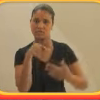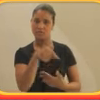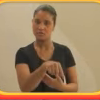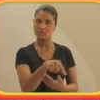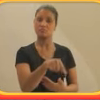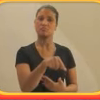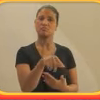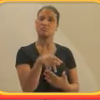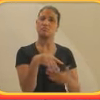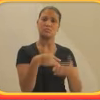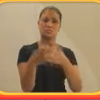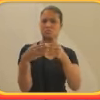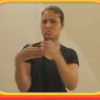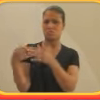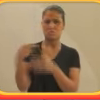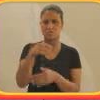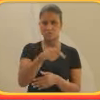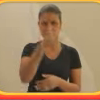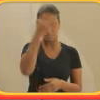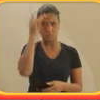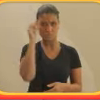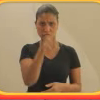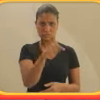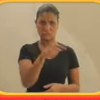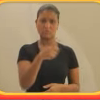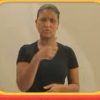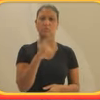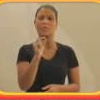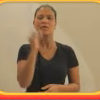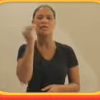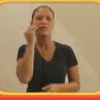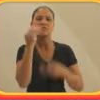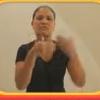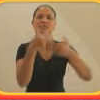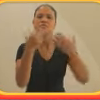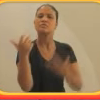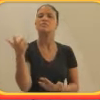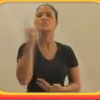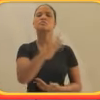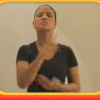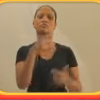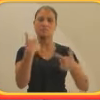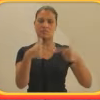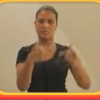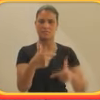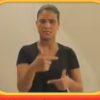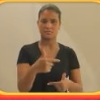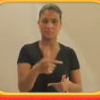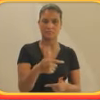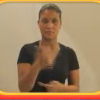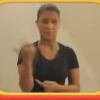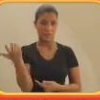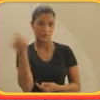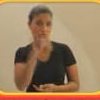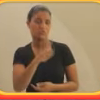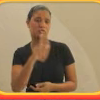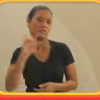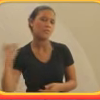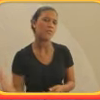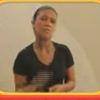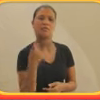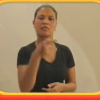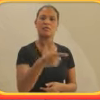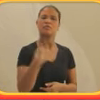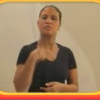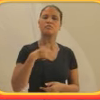Assim que qualquer pessoa se forma, você tem uma expectativa de conseguir um trabalho, de conseguir uma